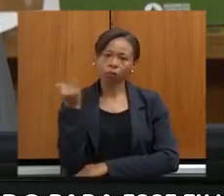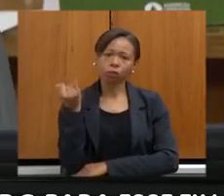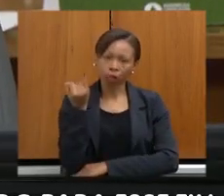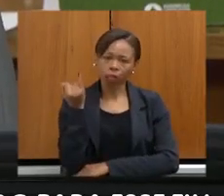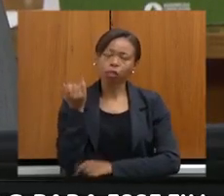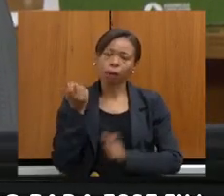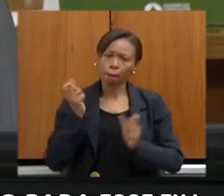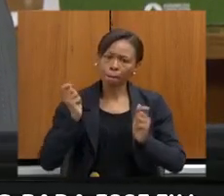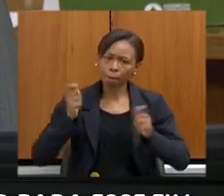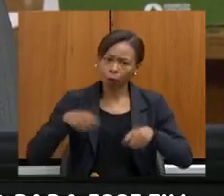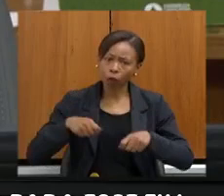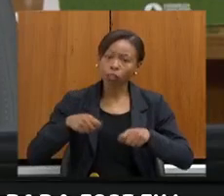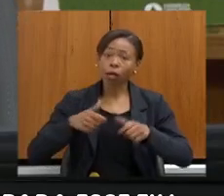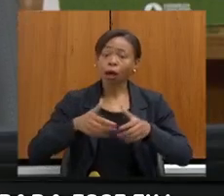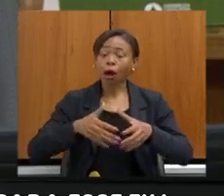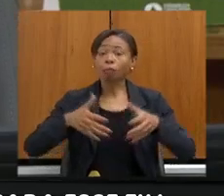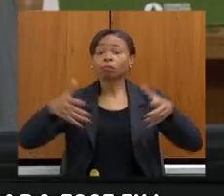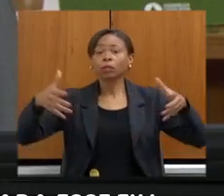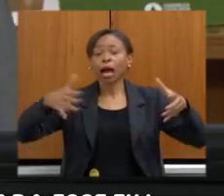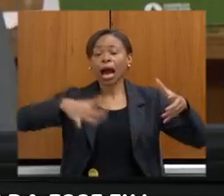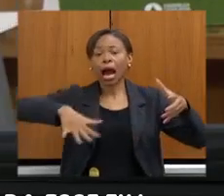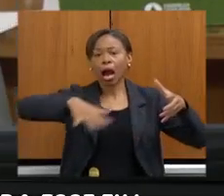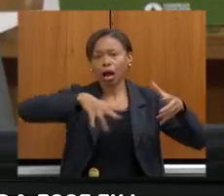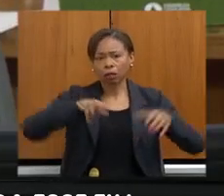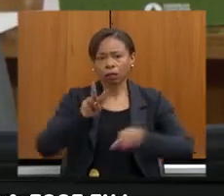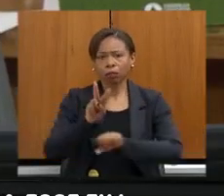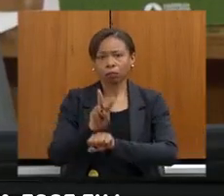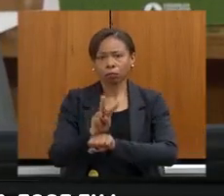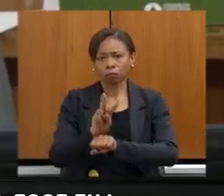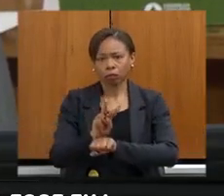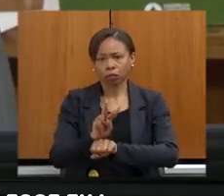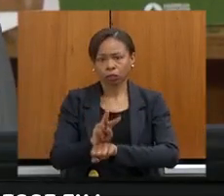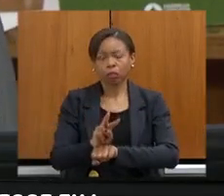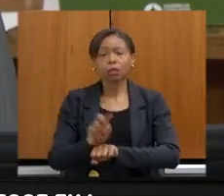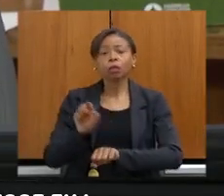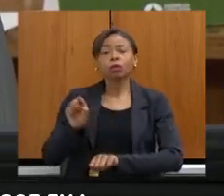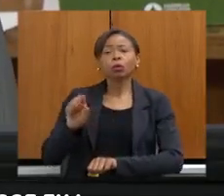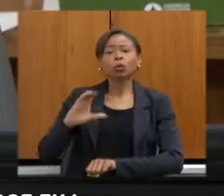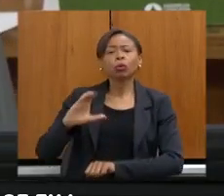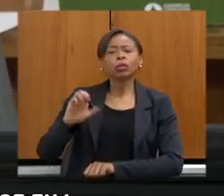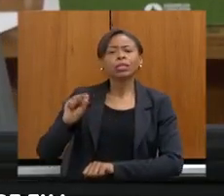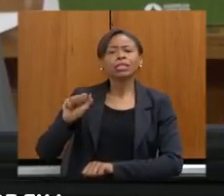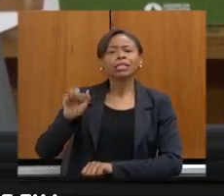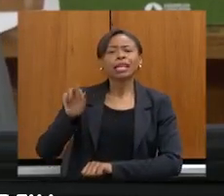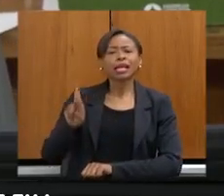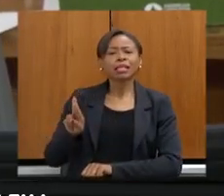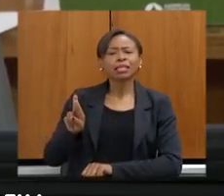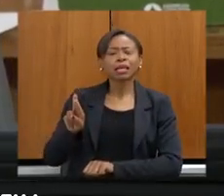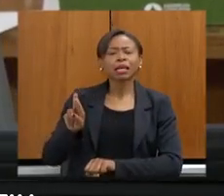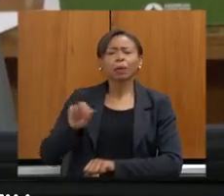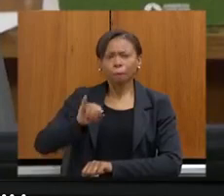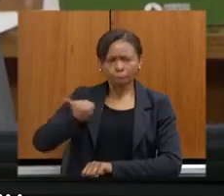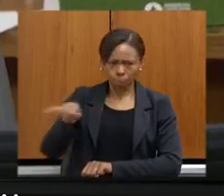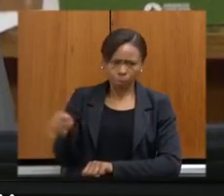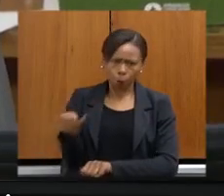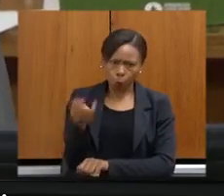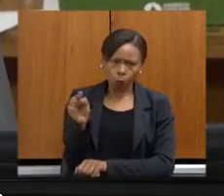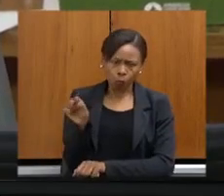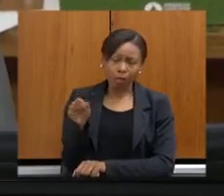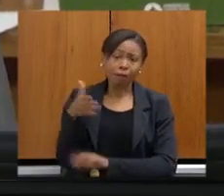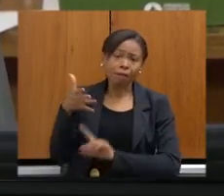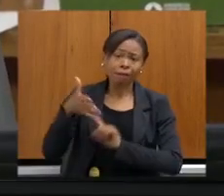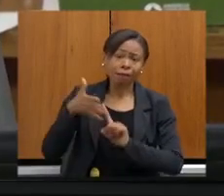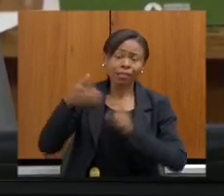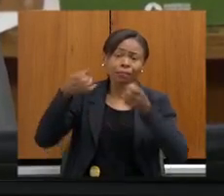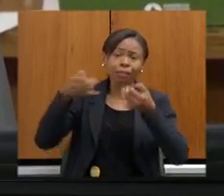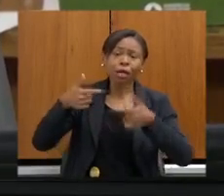nas áreas protegidas no nosso Estado. Queria também que o César tivesse a oportunidade, deputado, caso o senhor permita, de falar um pouco sobre o trabalho que o IEF